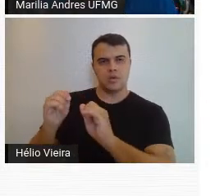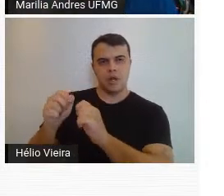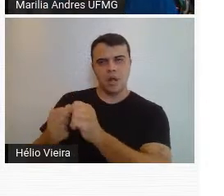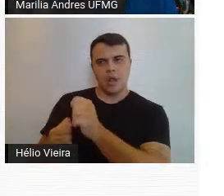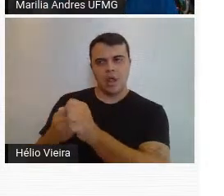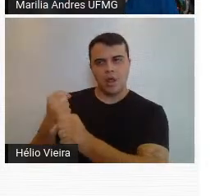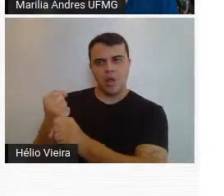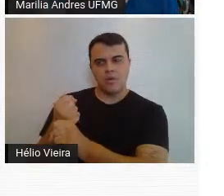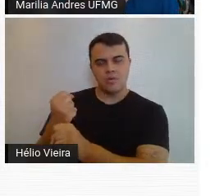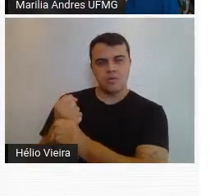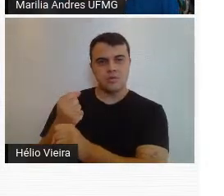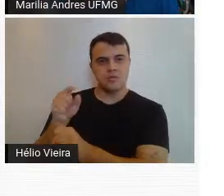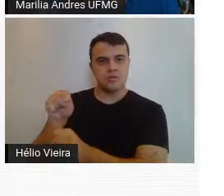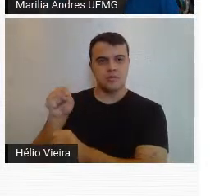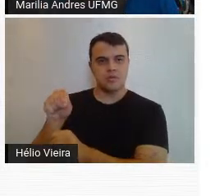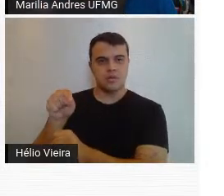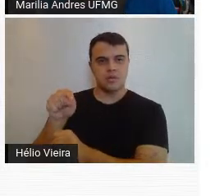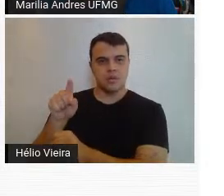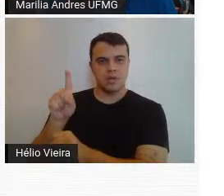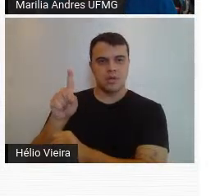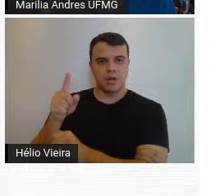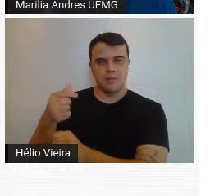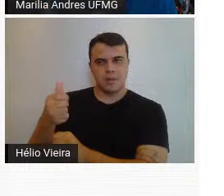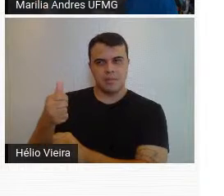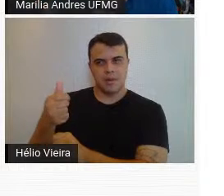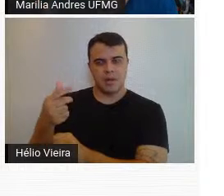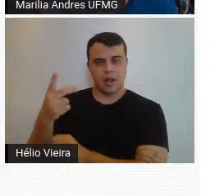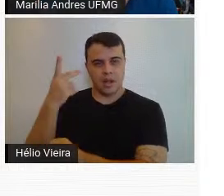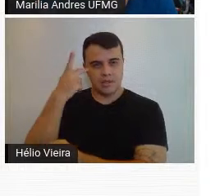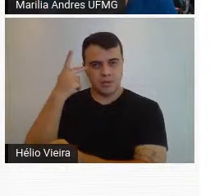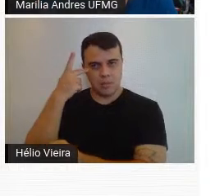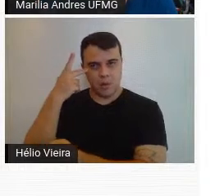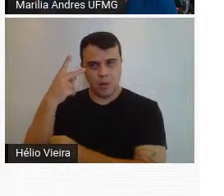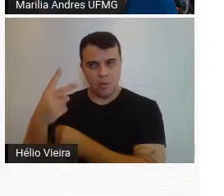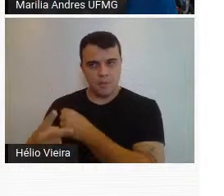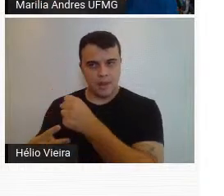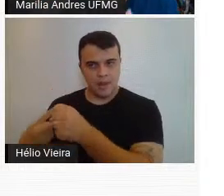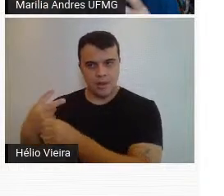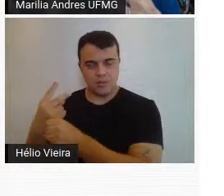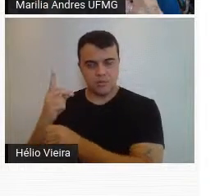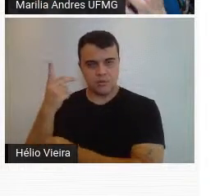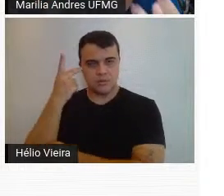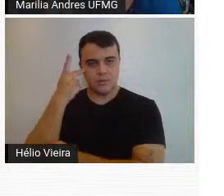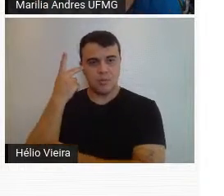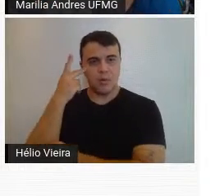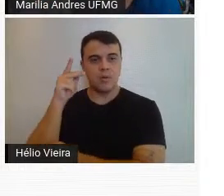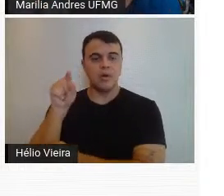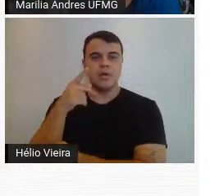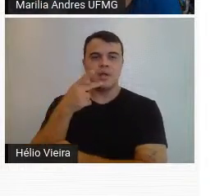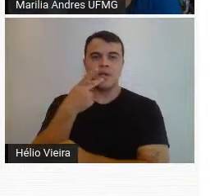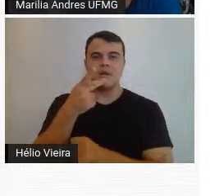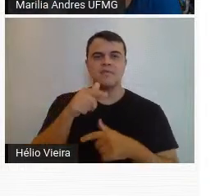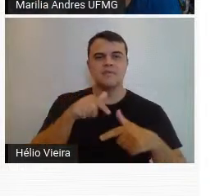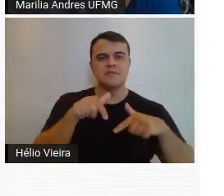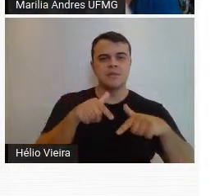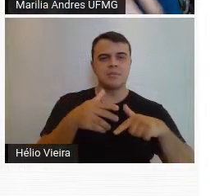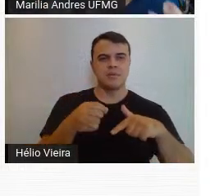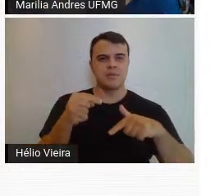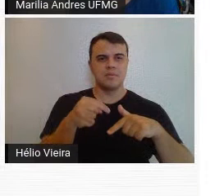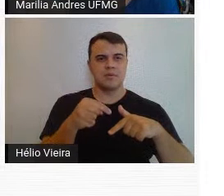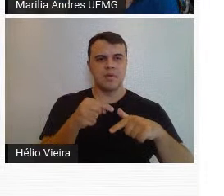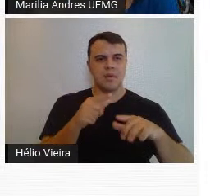construtiva na Bienal, na primeira Bienal de São Paulo, e ele falava que ele trabalhava muito com esse